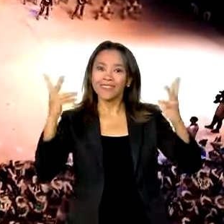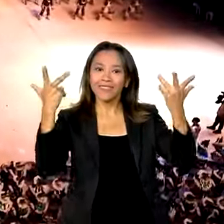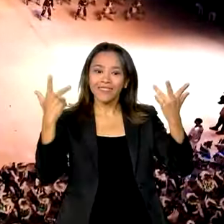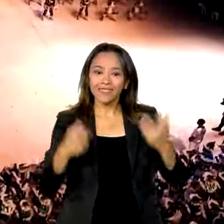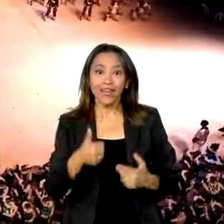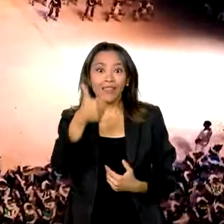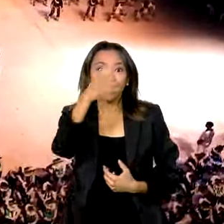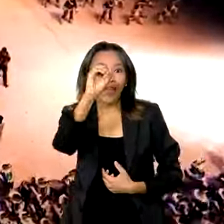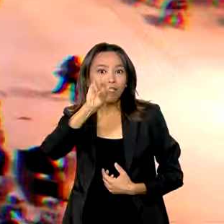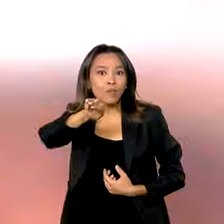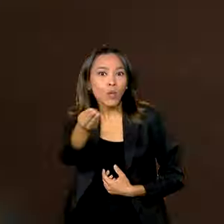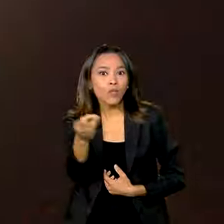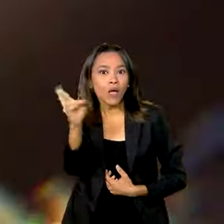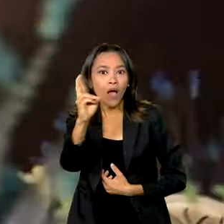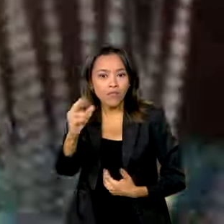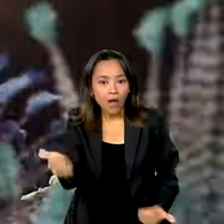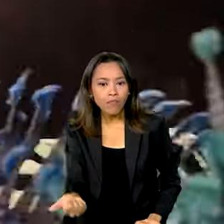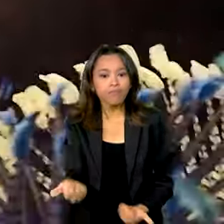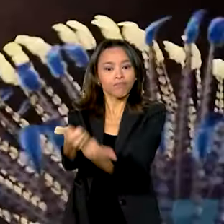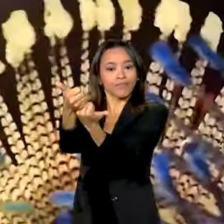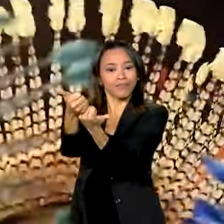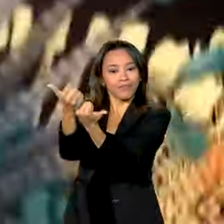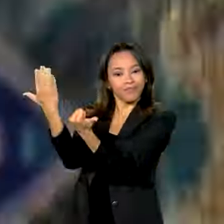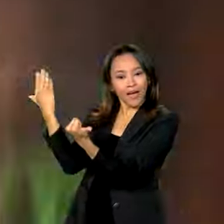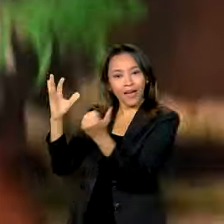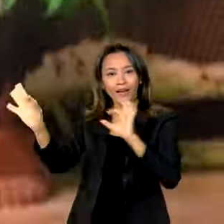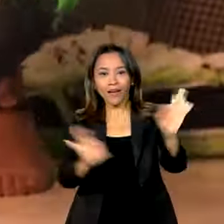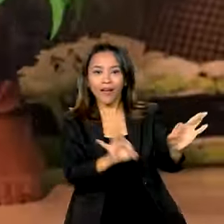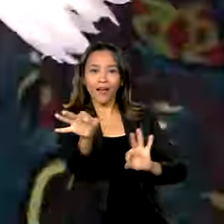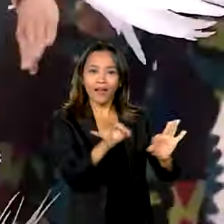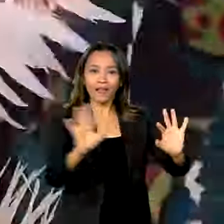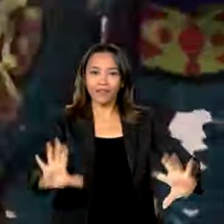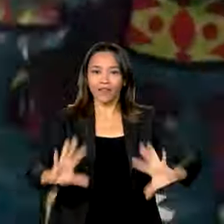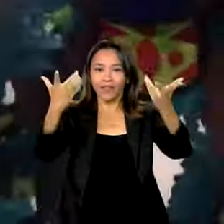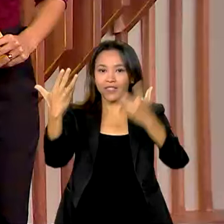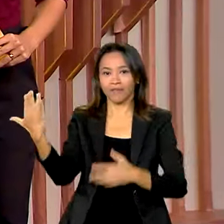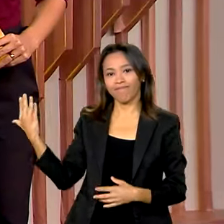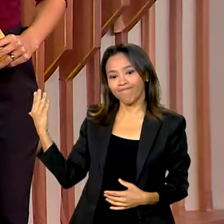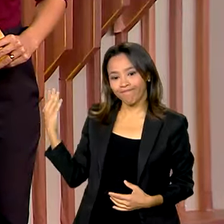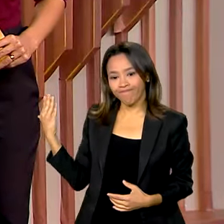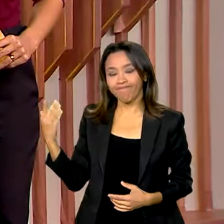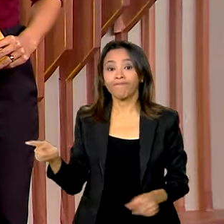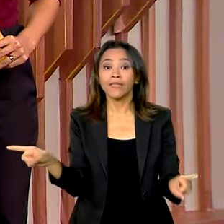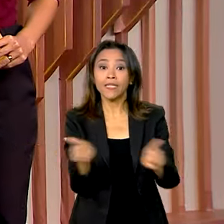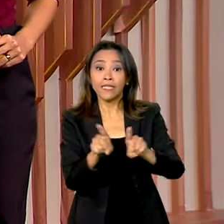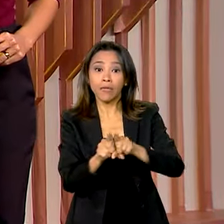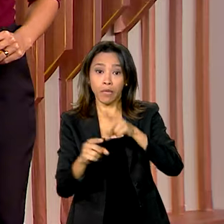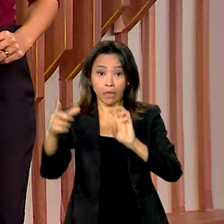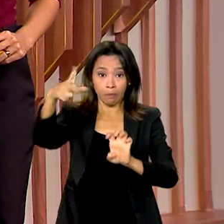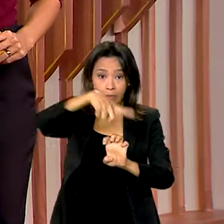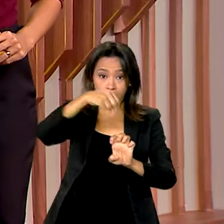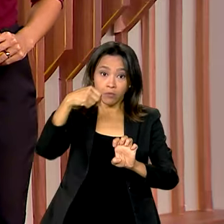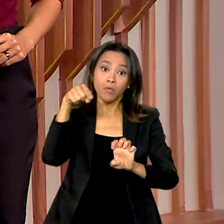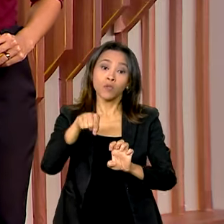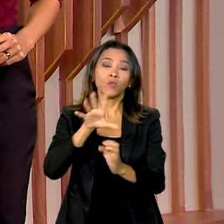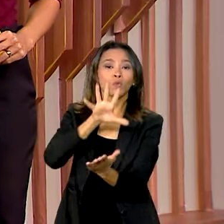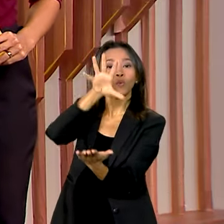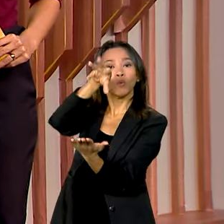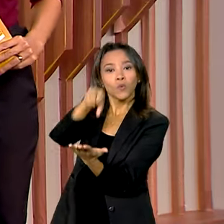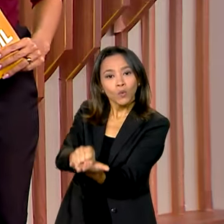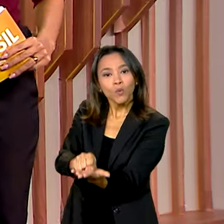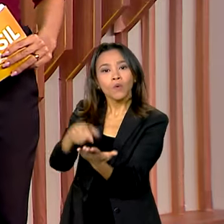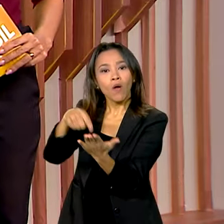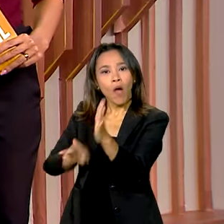10 milhões de reais para incrementar o festejo e o turismo na região. E empreendimentos registrados no Cadastro